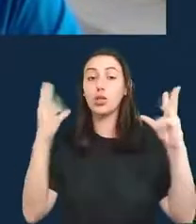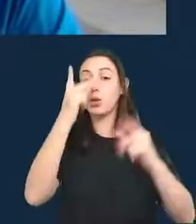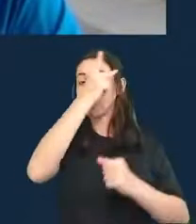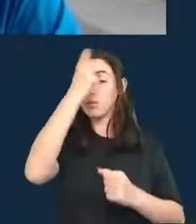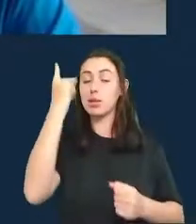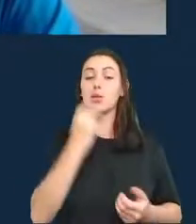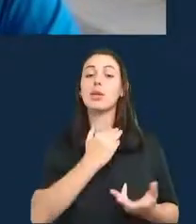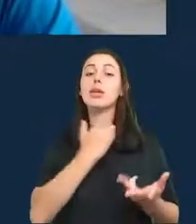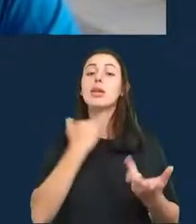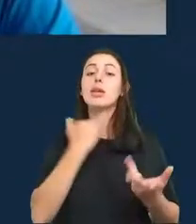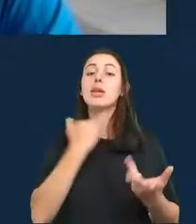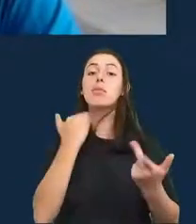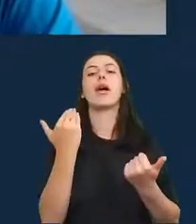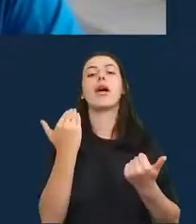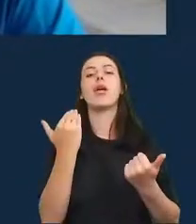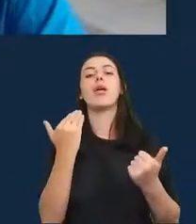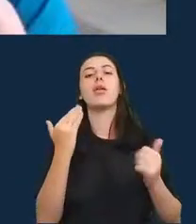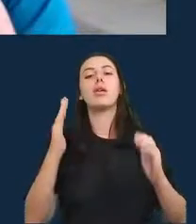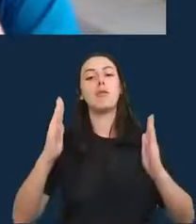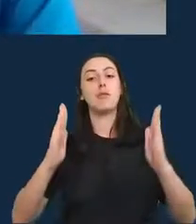frente, poderemos comparar até melhor.